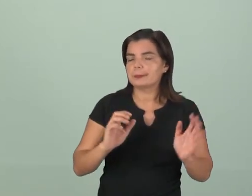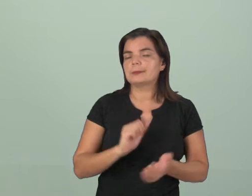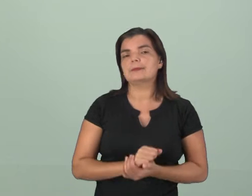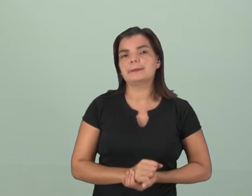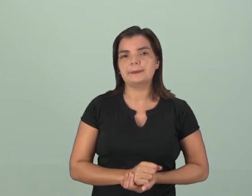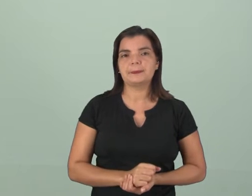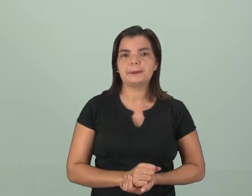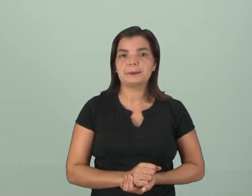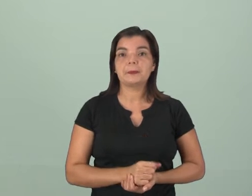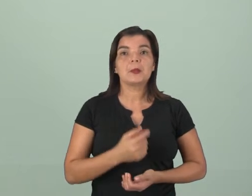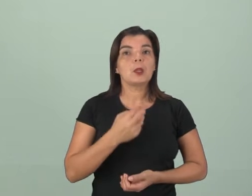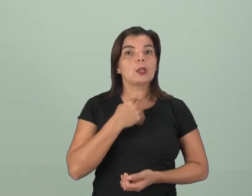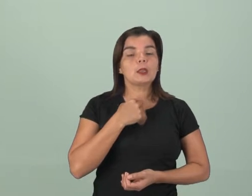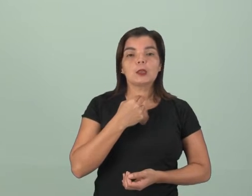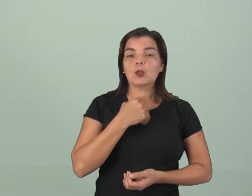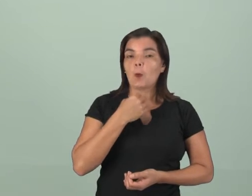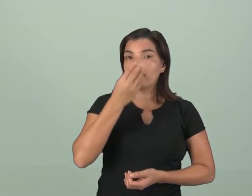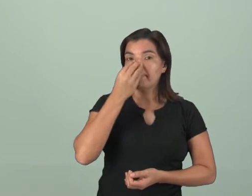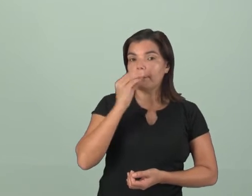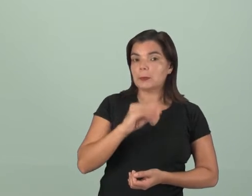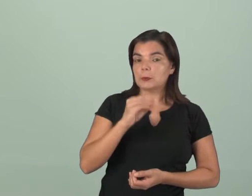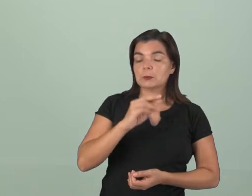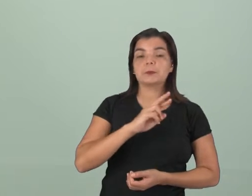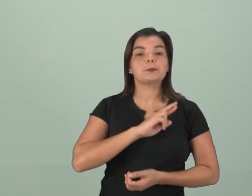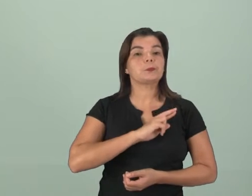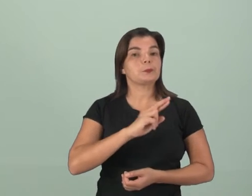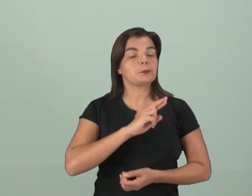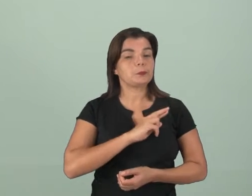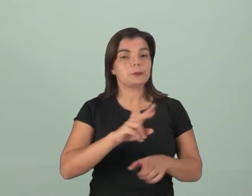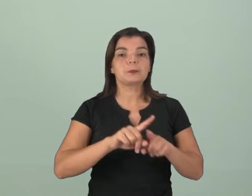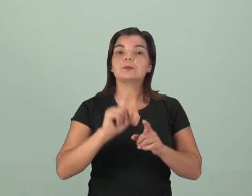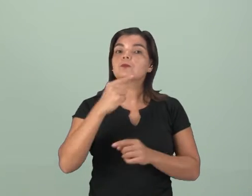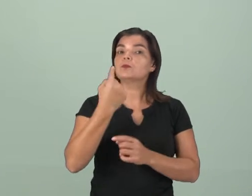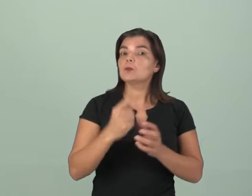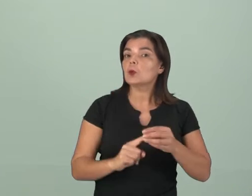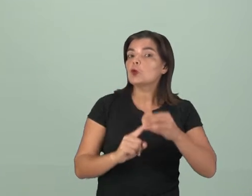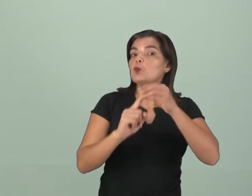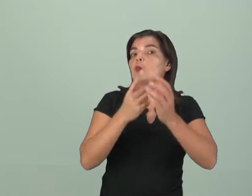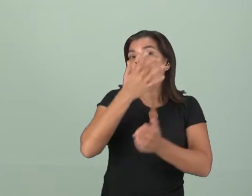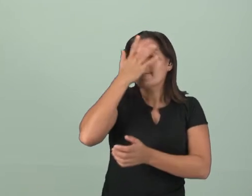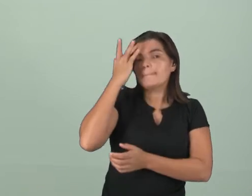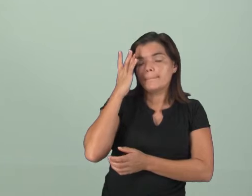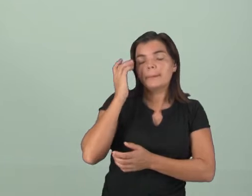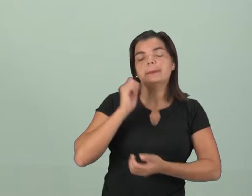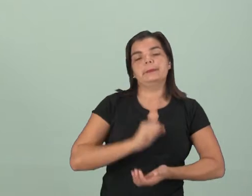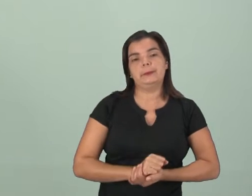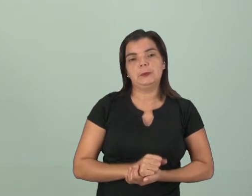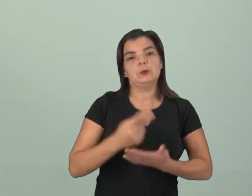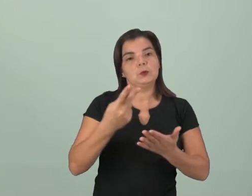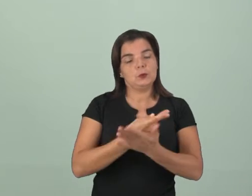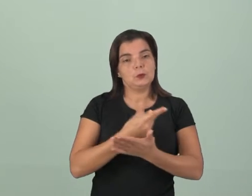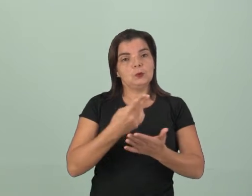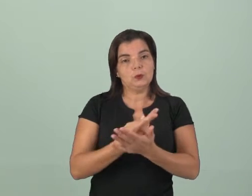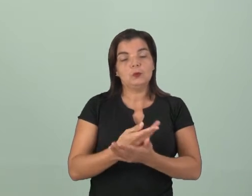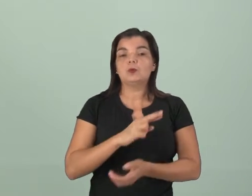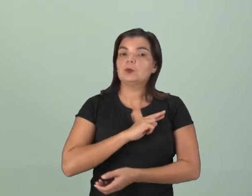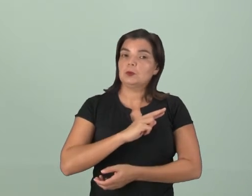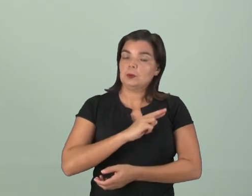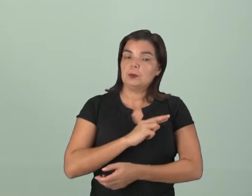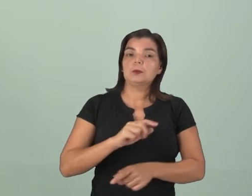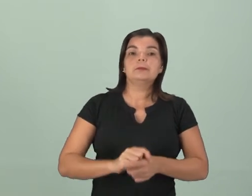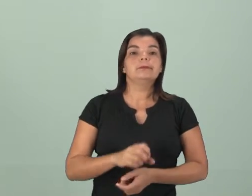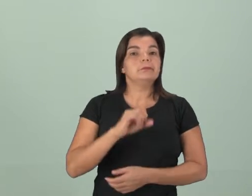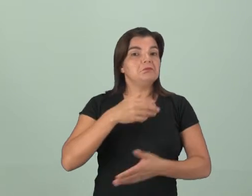especificamente. A gente não pode discriminar as religiões a partir do erro de um dos adeptos dessa